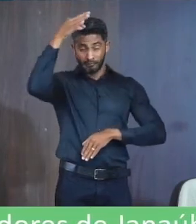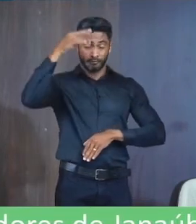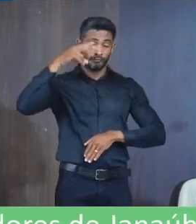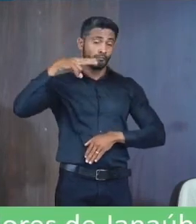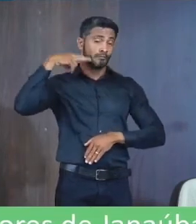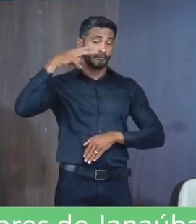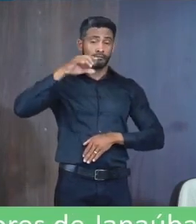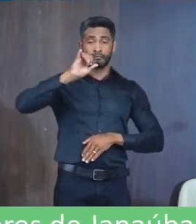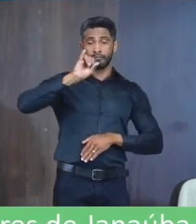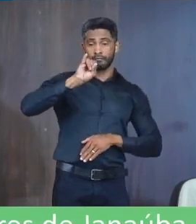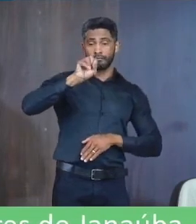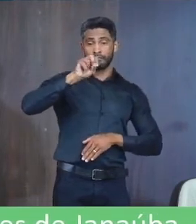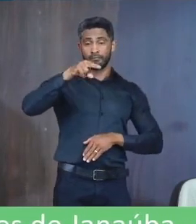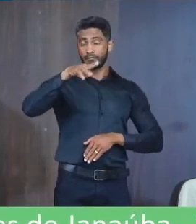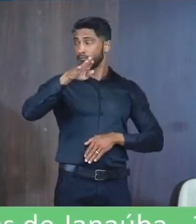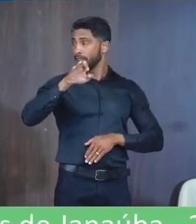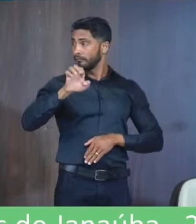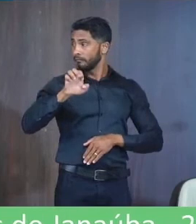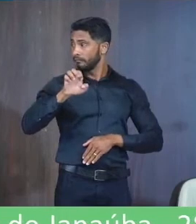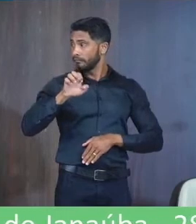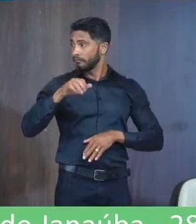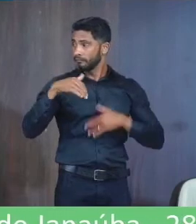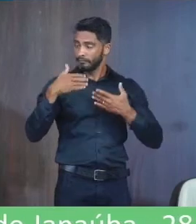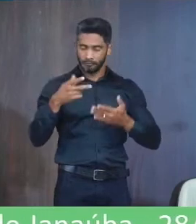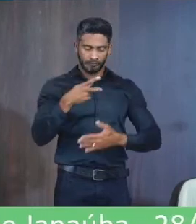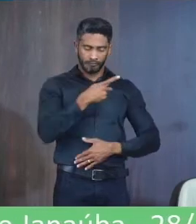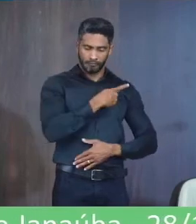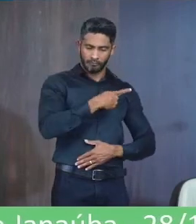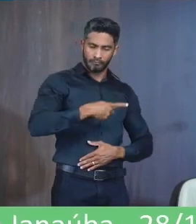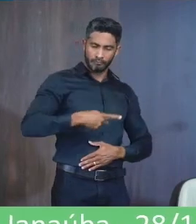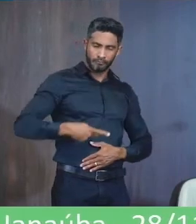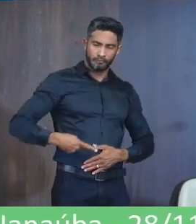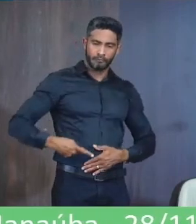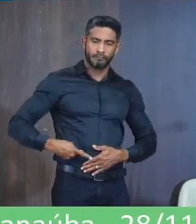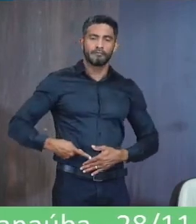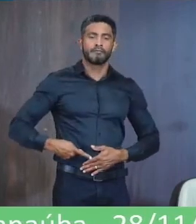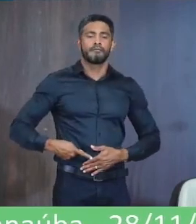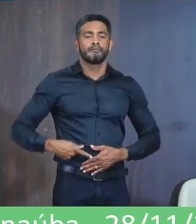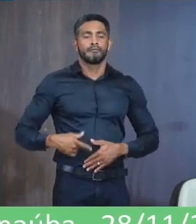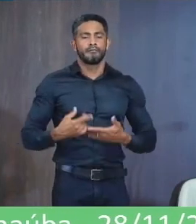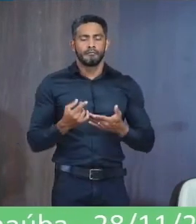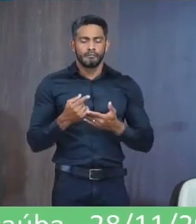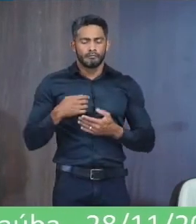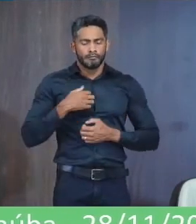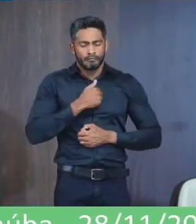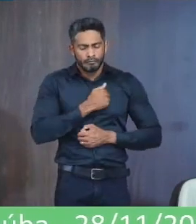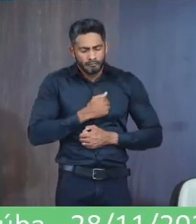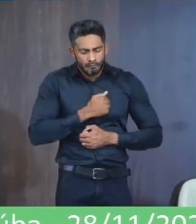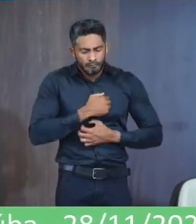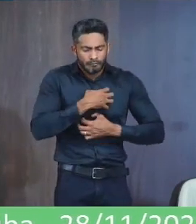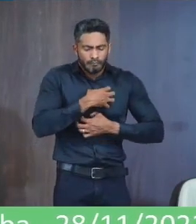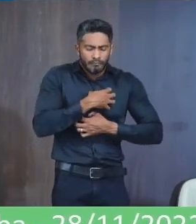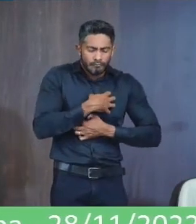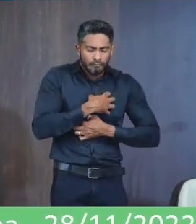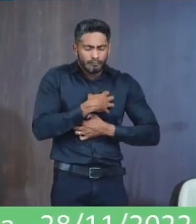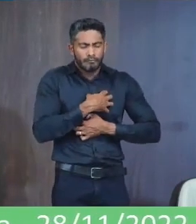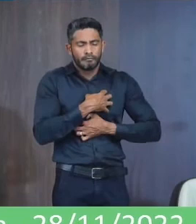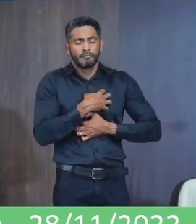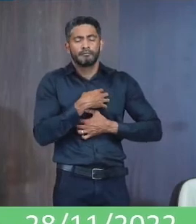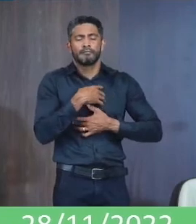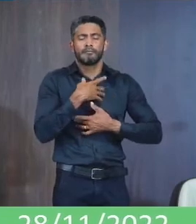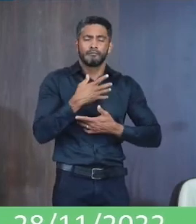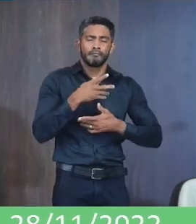Islane Da Silva Pedro Excelentíssimo Senhor Presidente Em profunda Solidariedade Com toda a rede